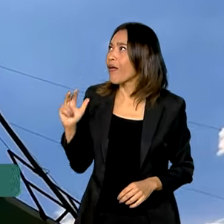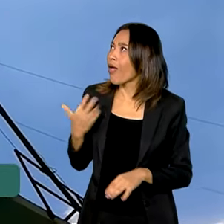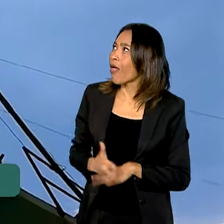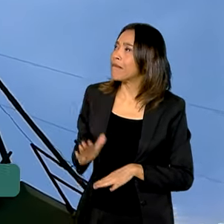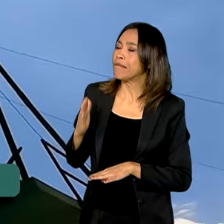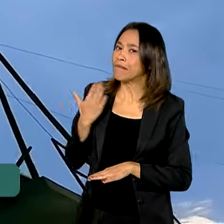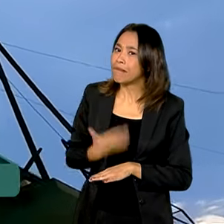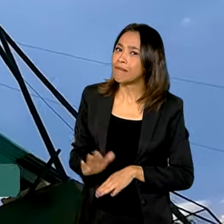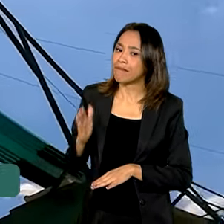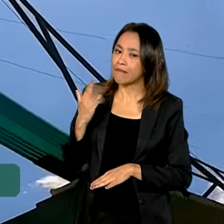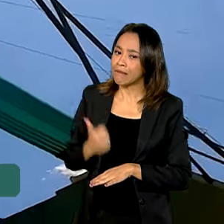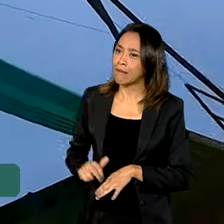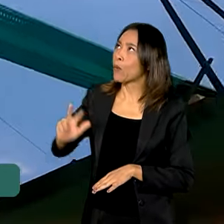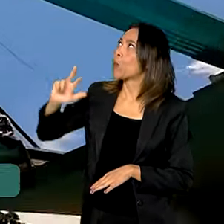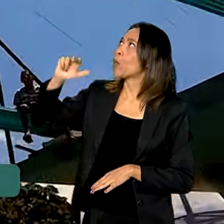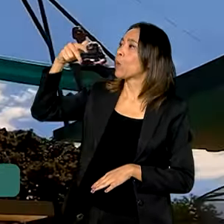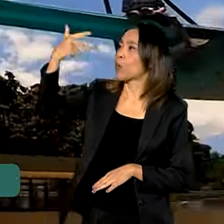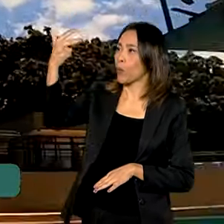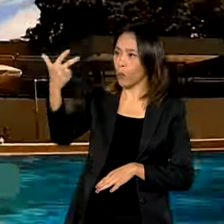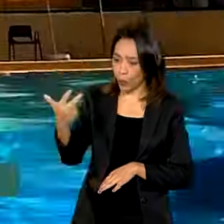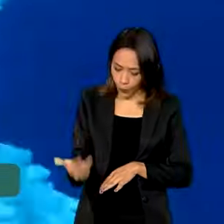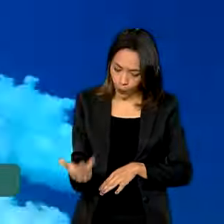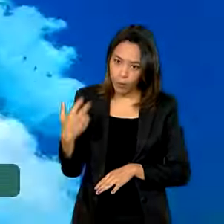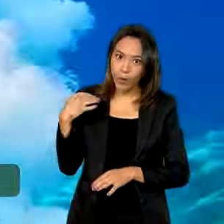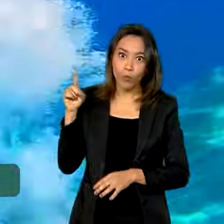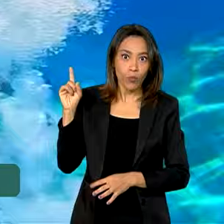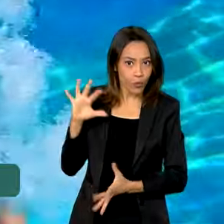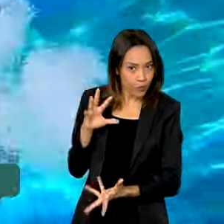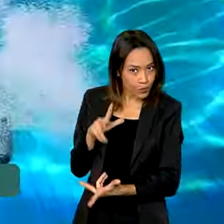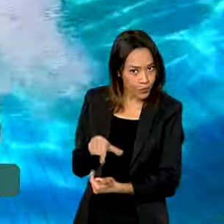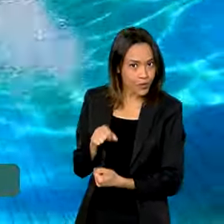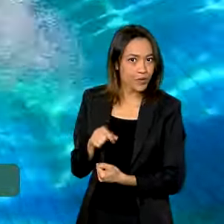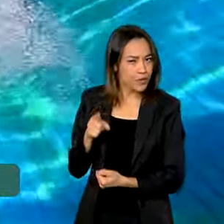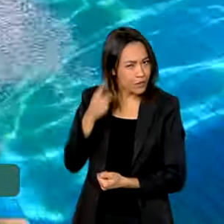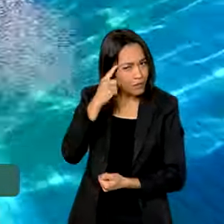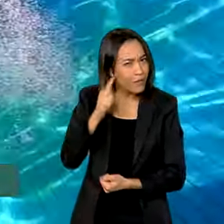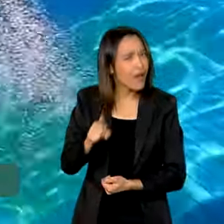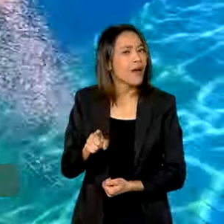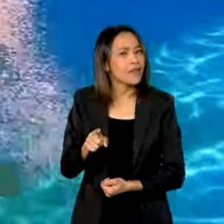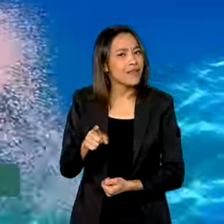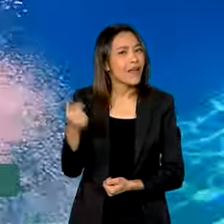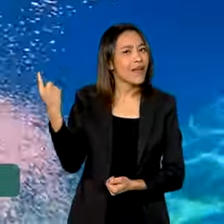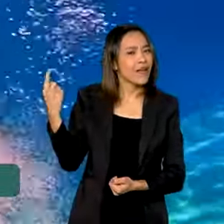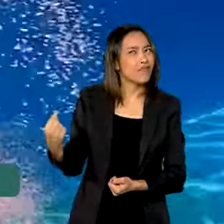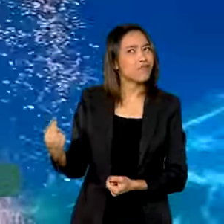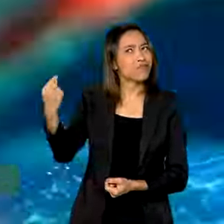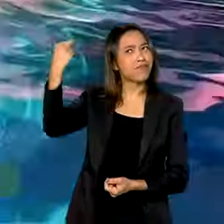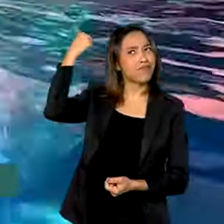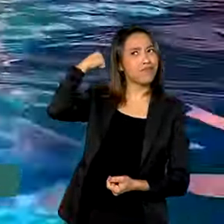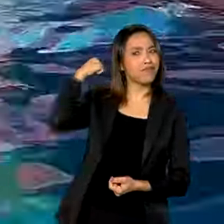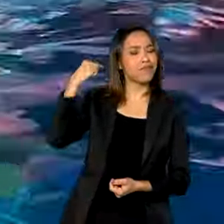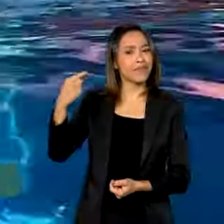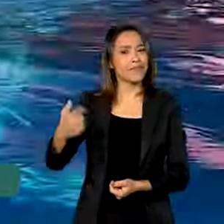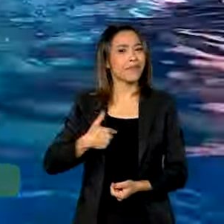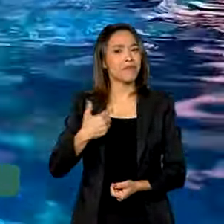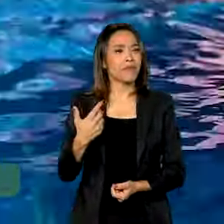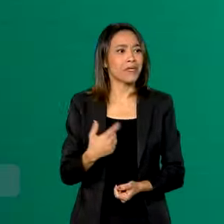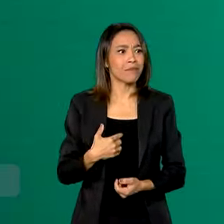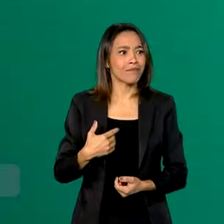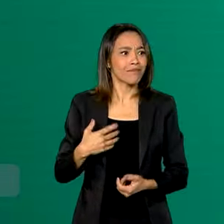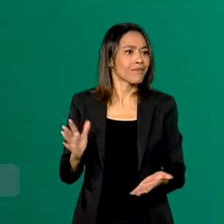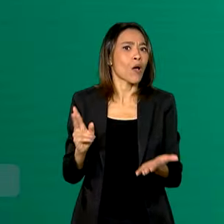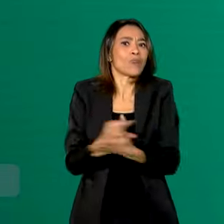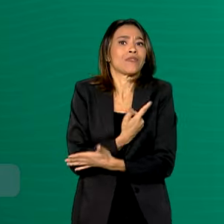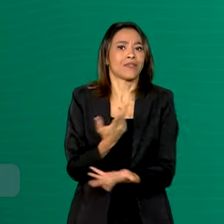treinando, saltando de plataformas pelo mundo, nem imagina que ele começou no esporte quase que por acaso. O